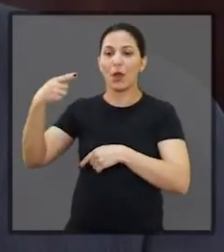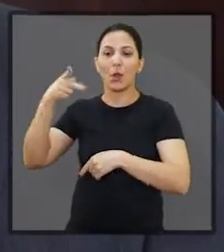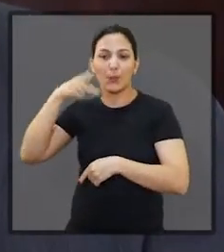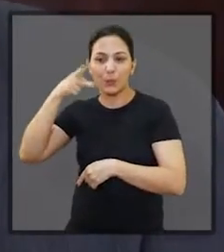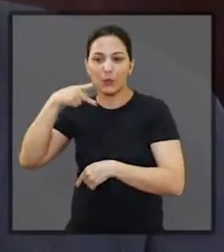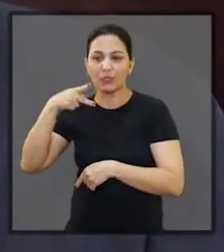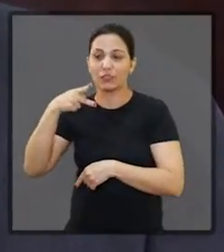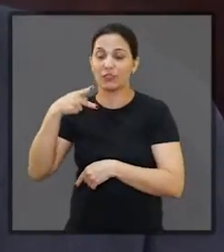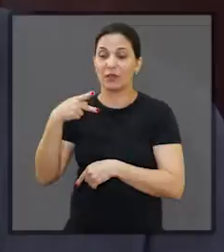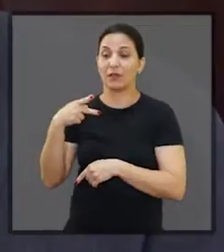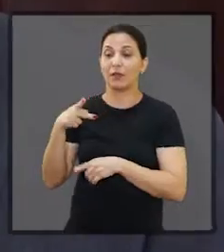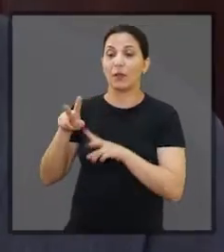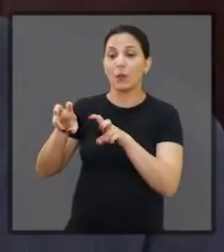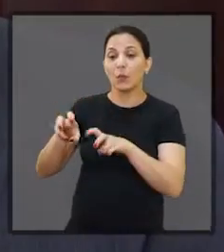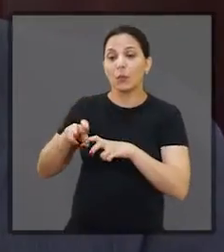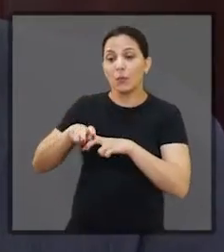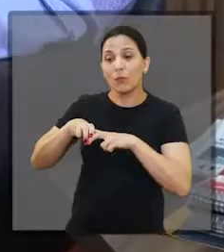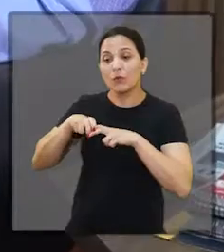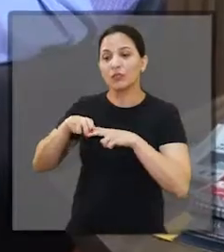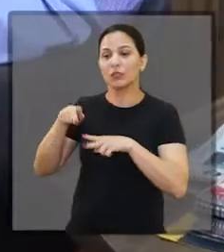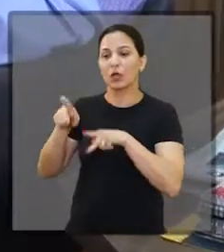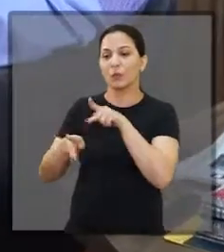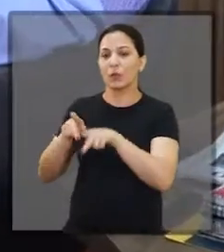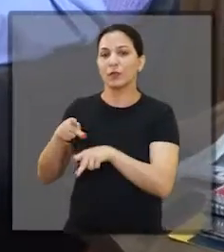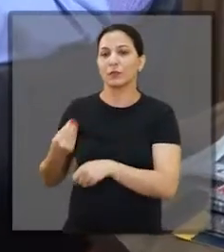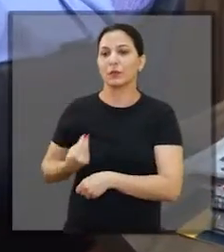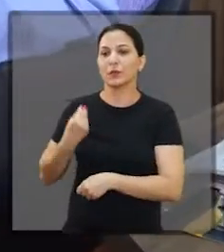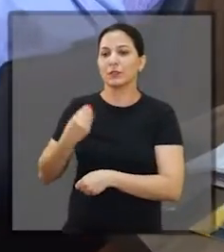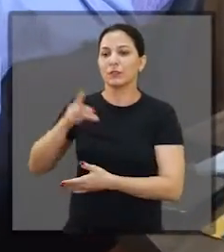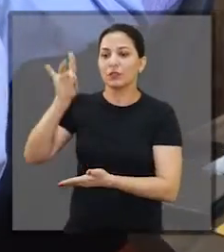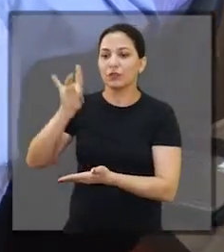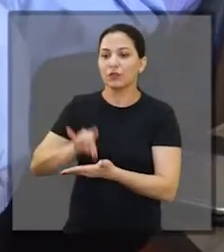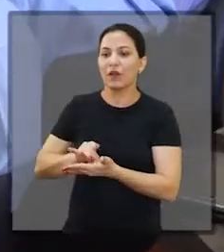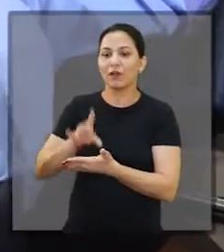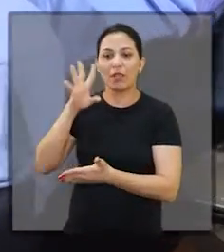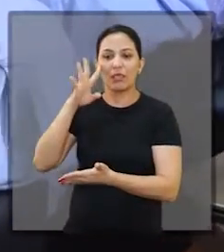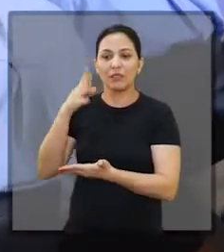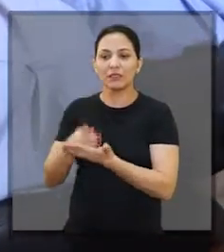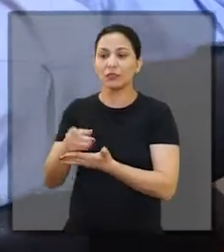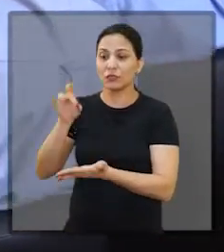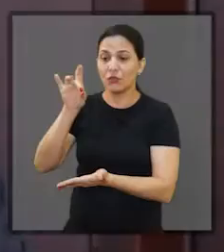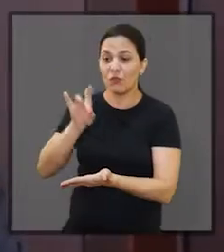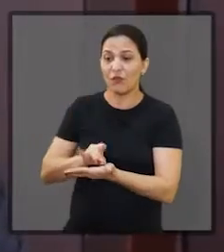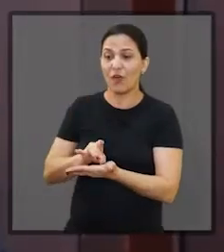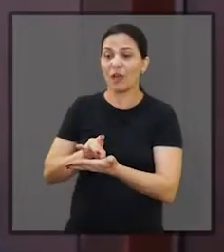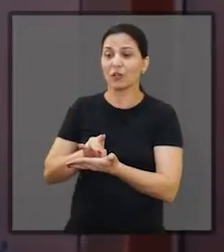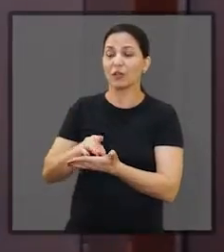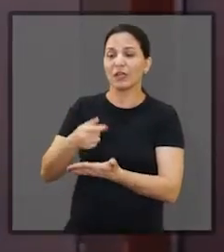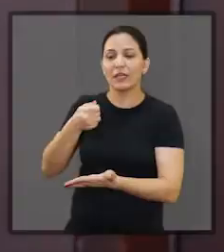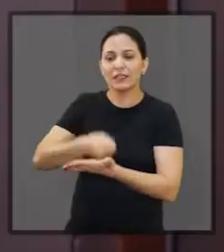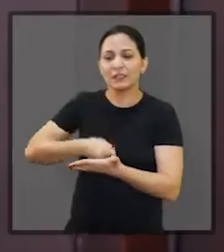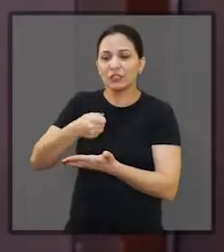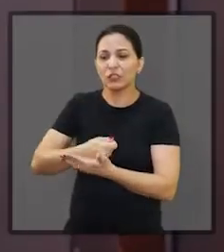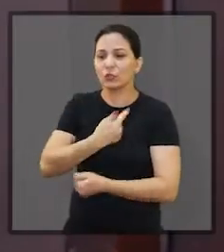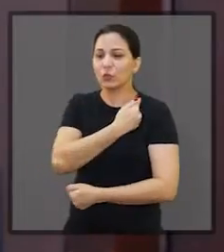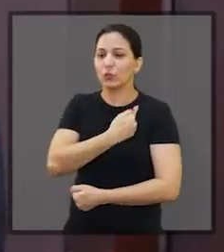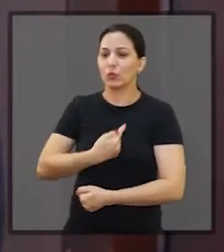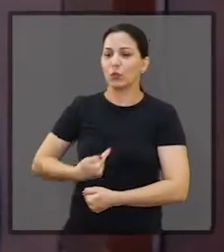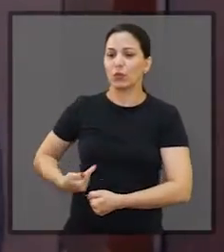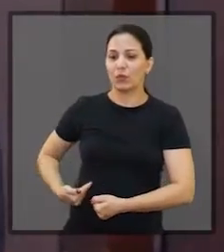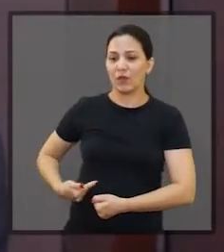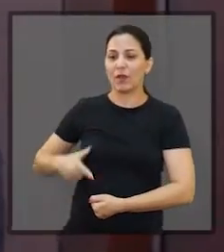política. Isso faz com que a população participe efetivamente, inclusive das grandes decisões para exigir dos governantes